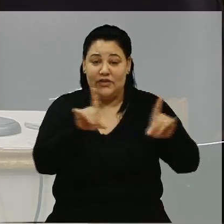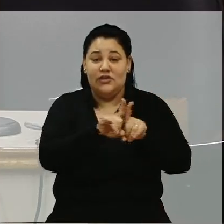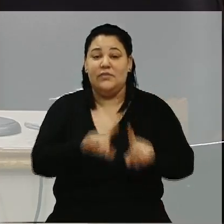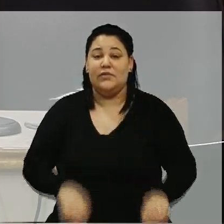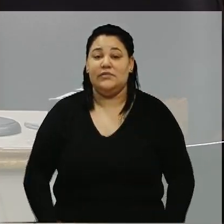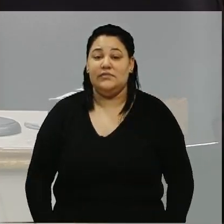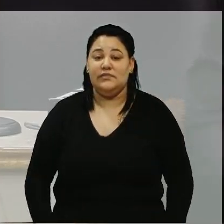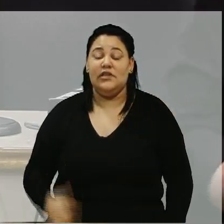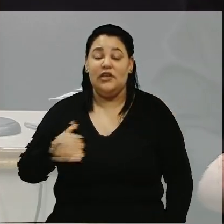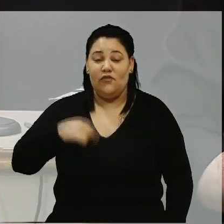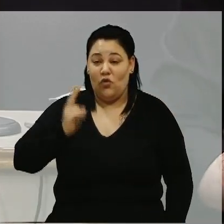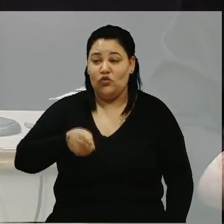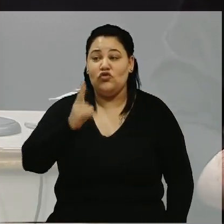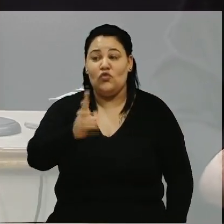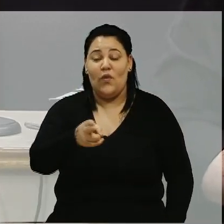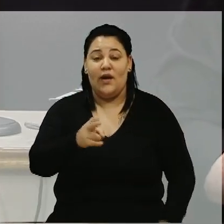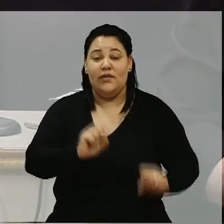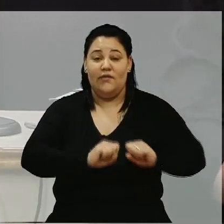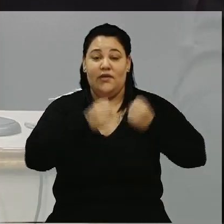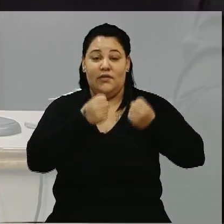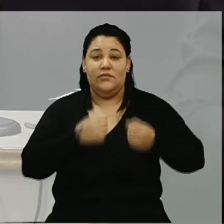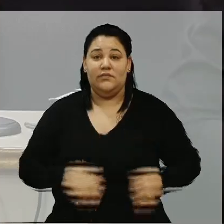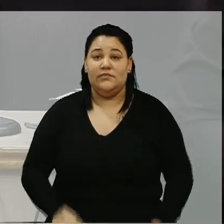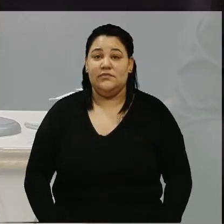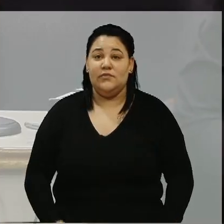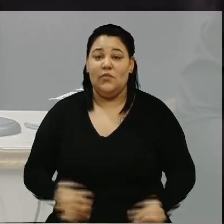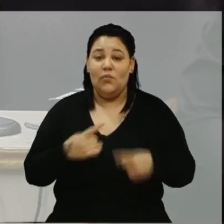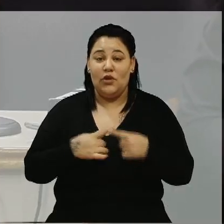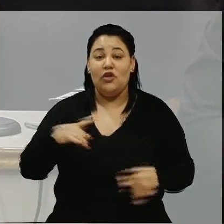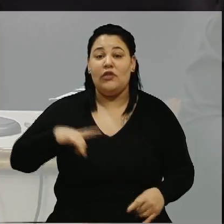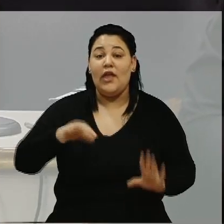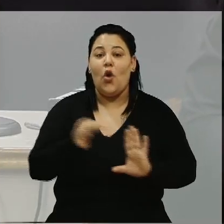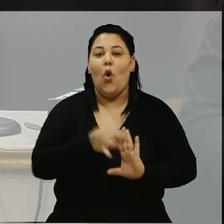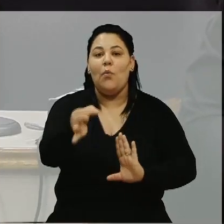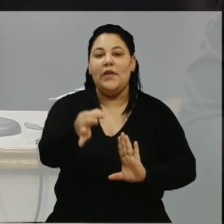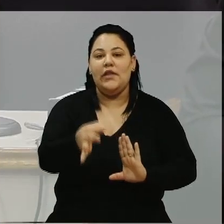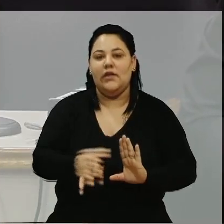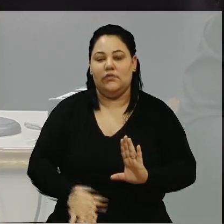E vai continuar defendendo. Porque eu tenho posicionamento.